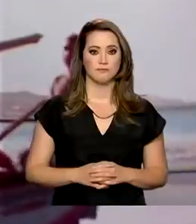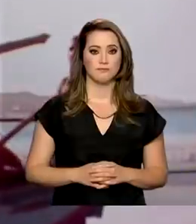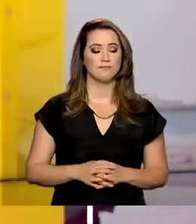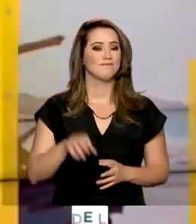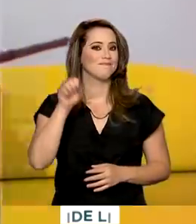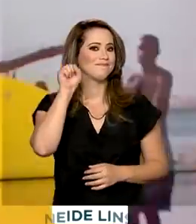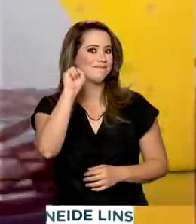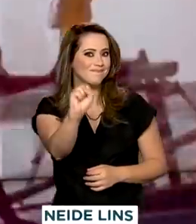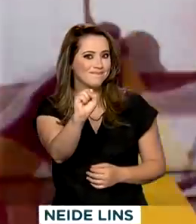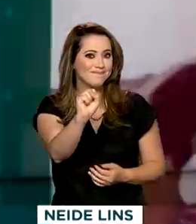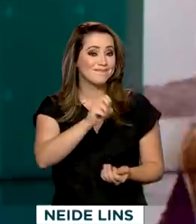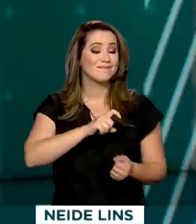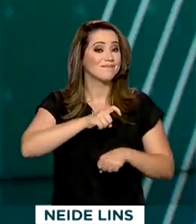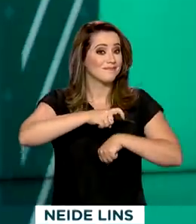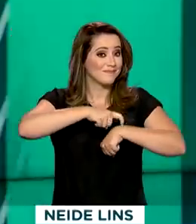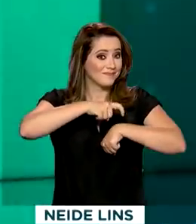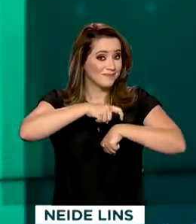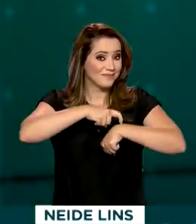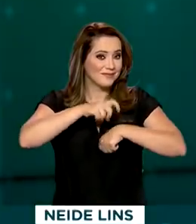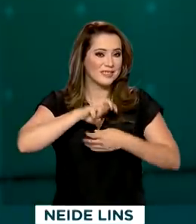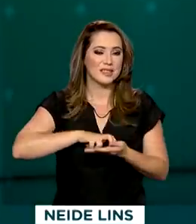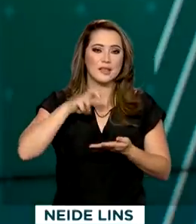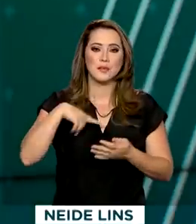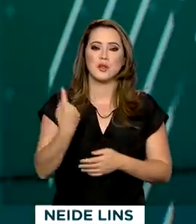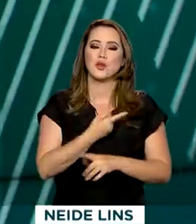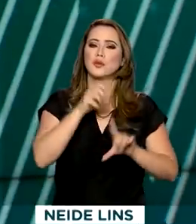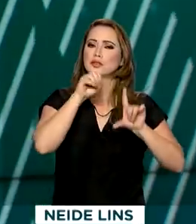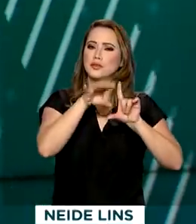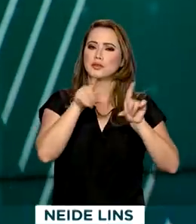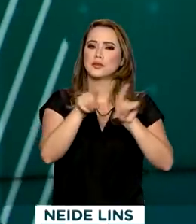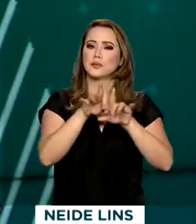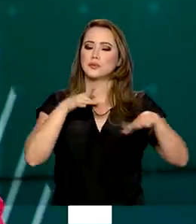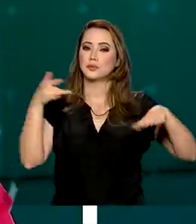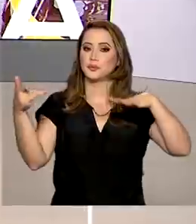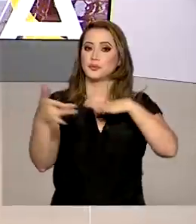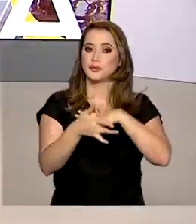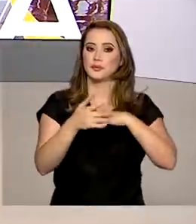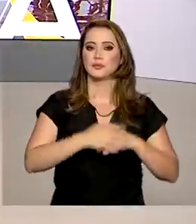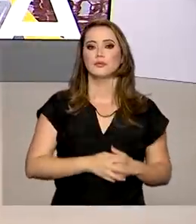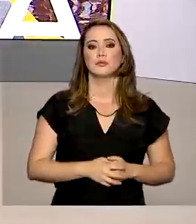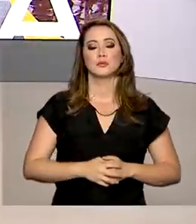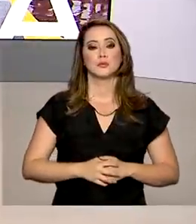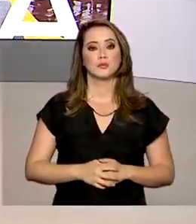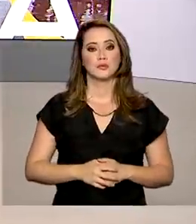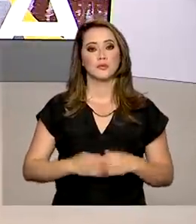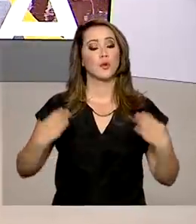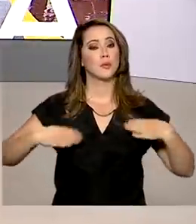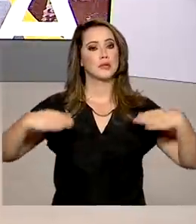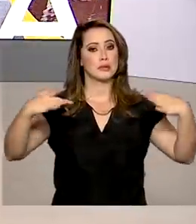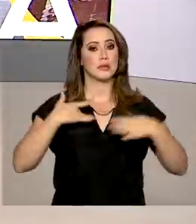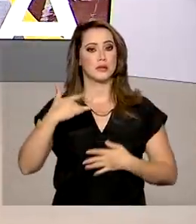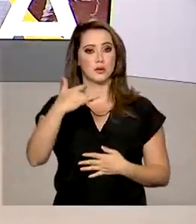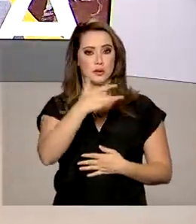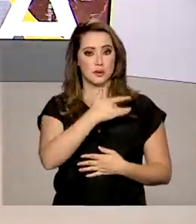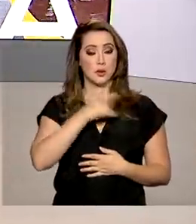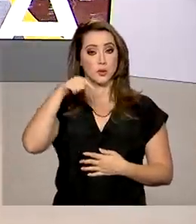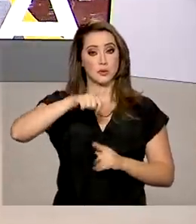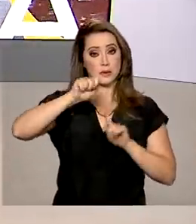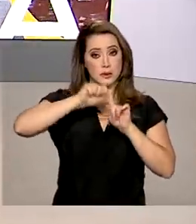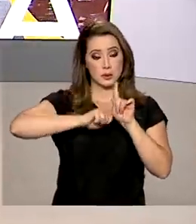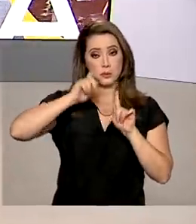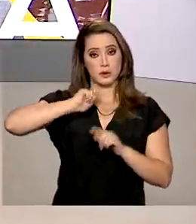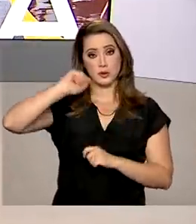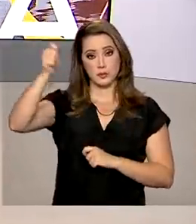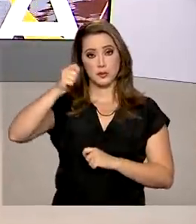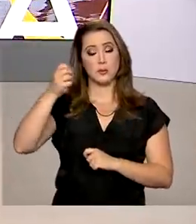Oito horas da manhã, nós estamos ao vivo também pelas redes sociais. Uma campanha do Ministério da Saúde, neste